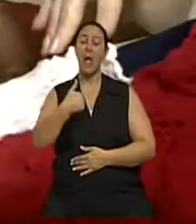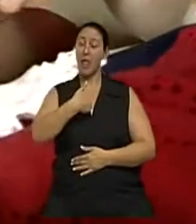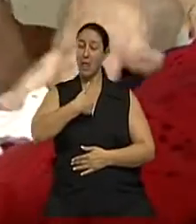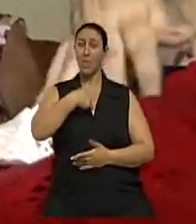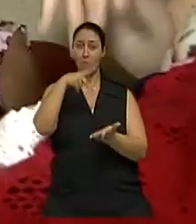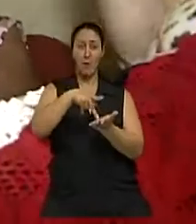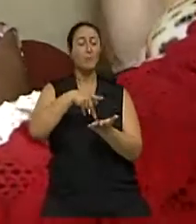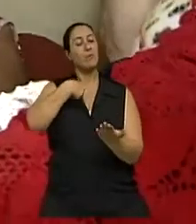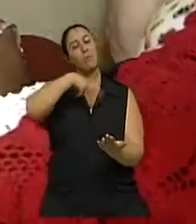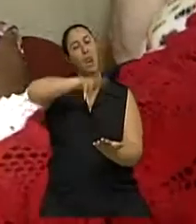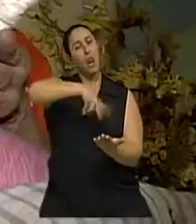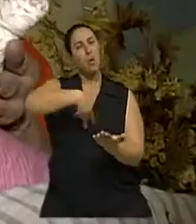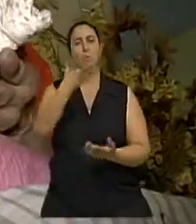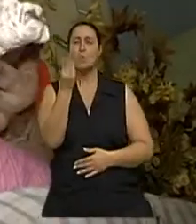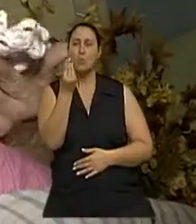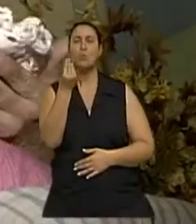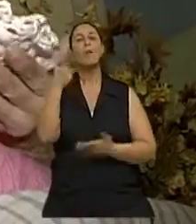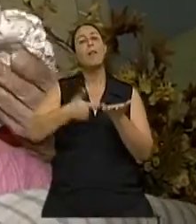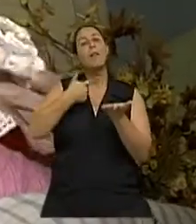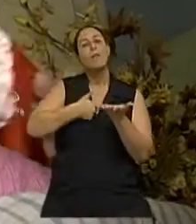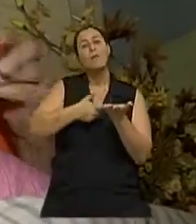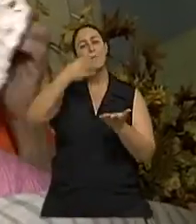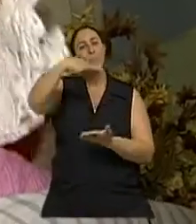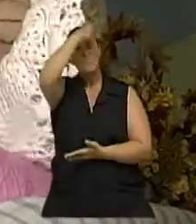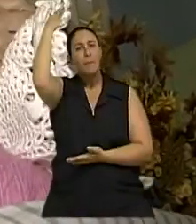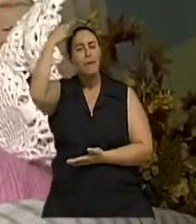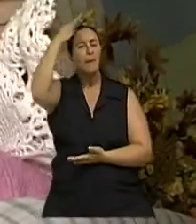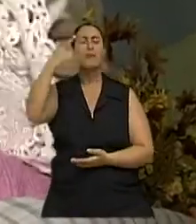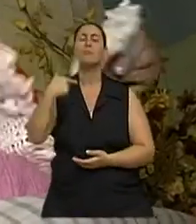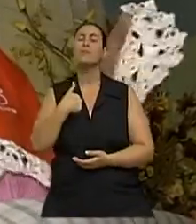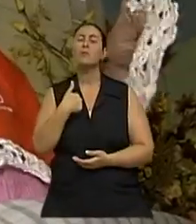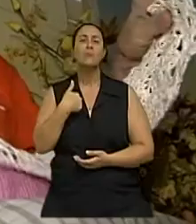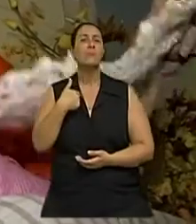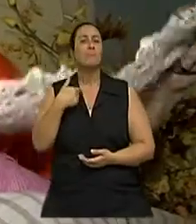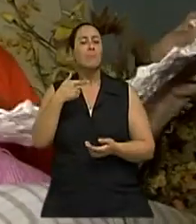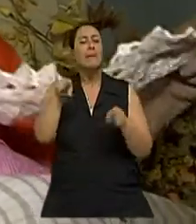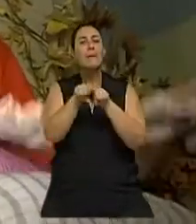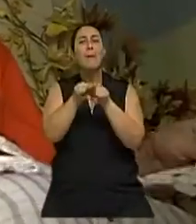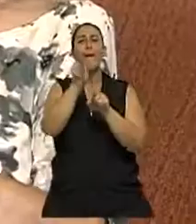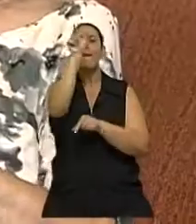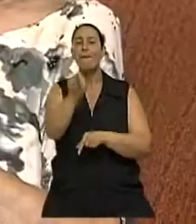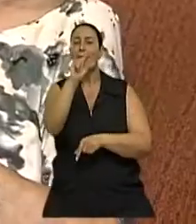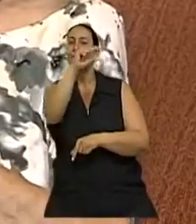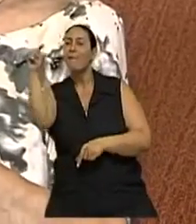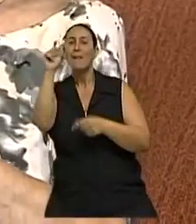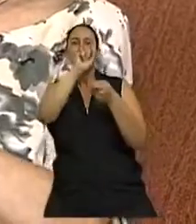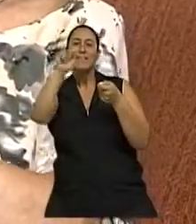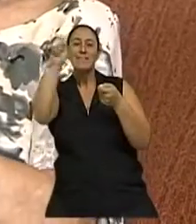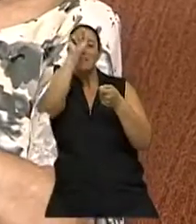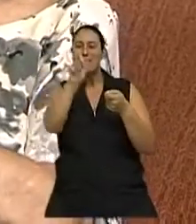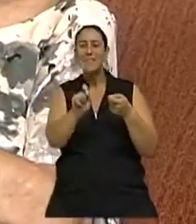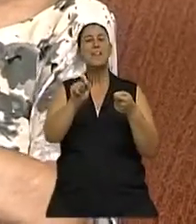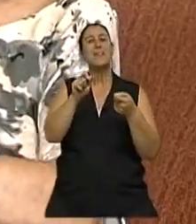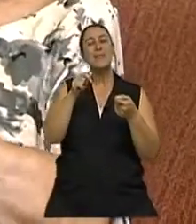que eu estava lendo agora há pouco, um. E faço palavra, caça palavra. Palavra que eu não gosto, porque eu não